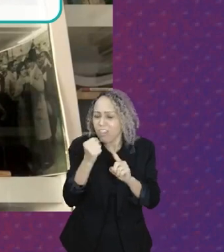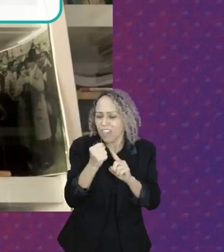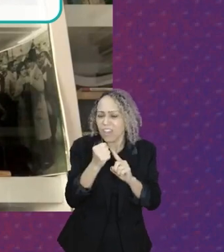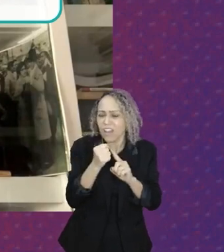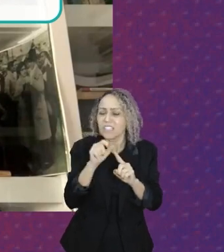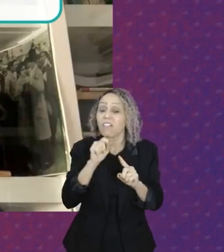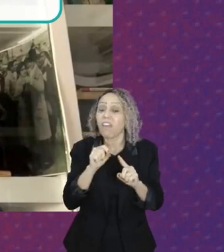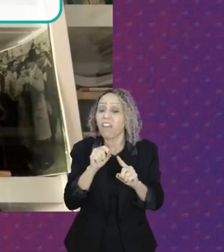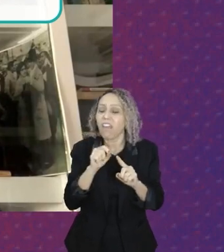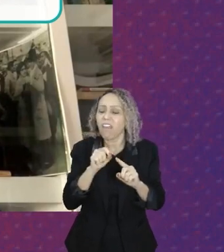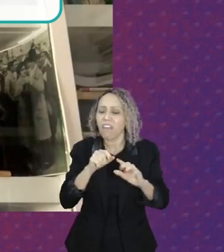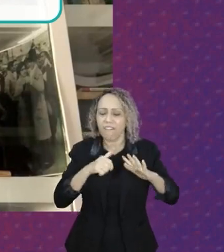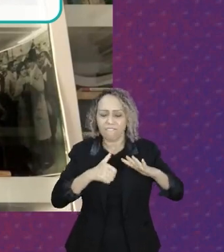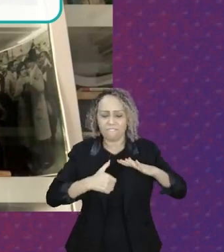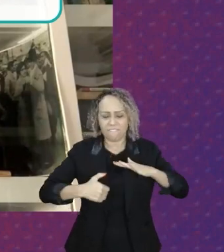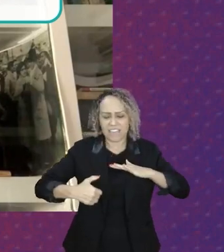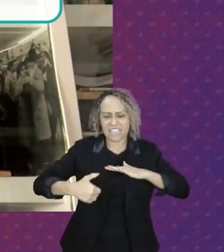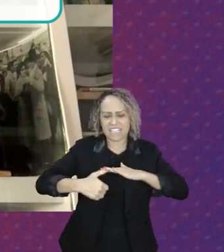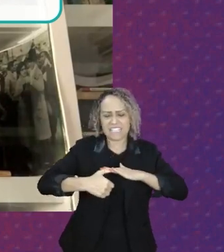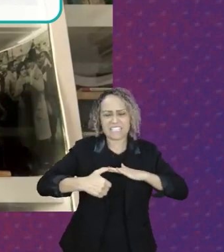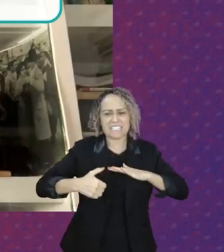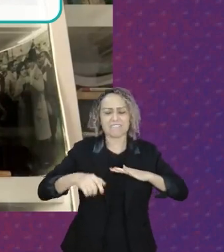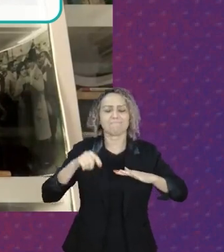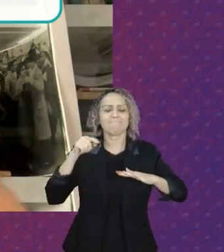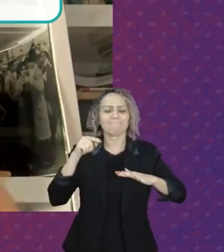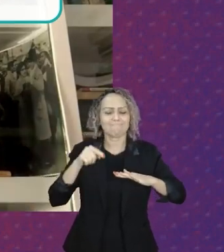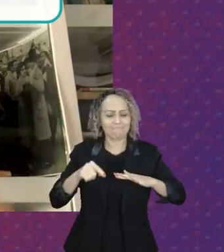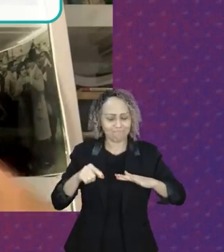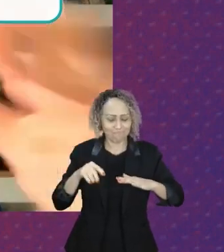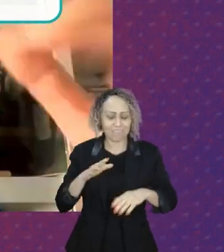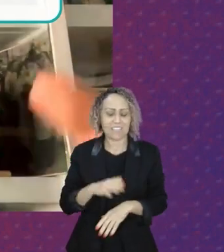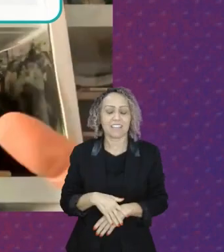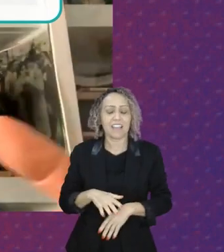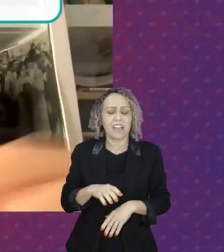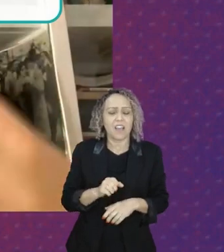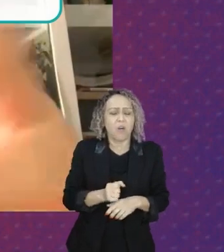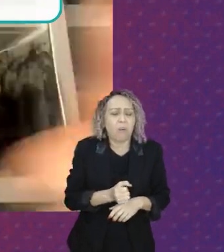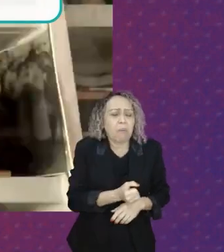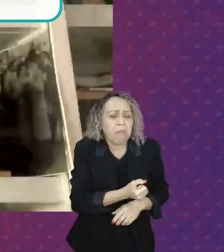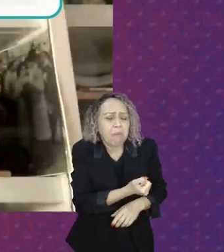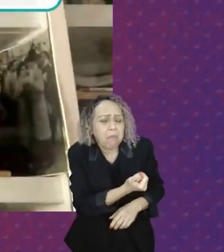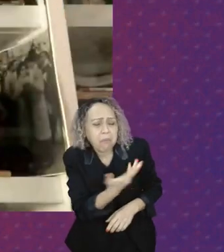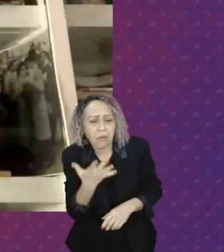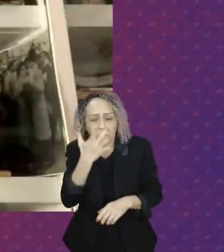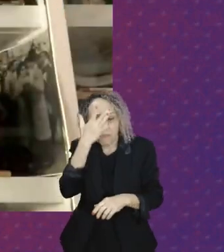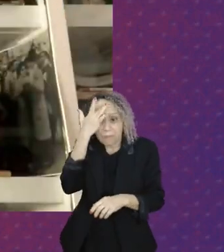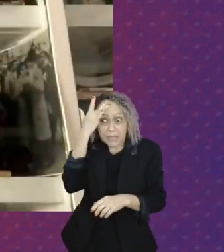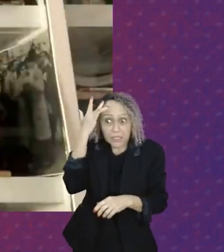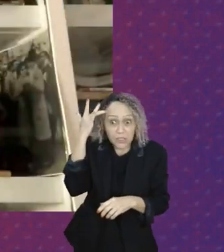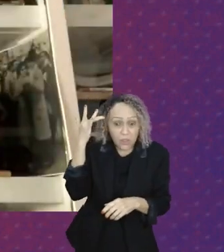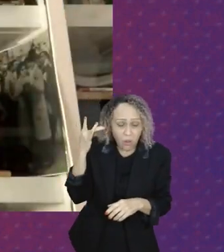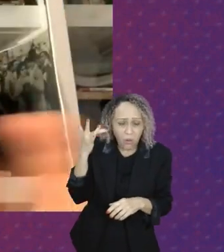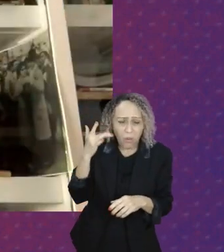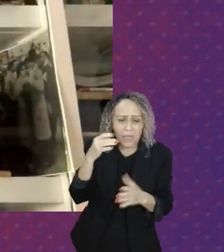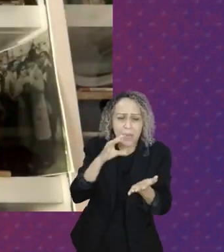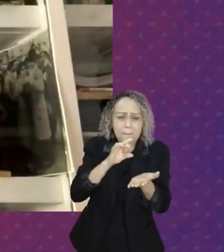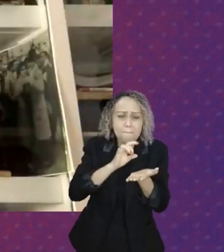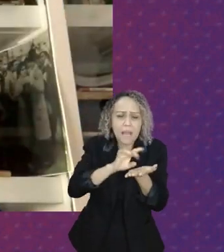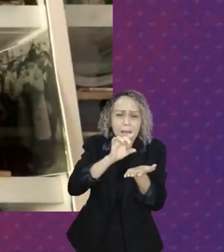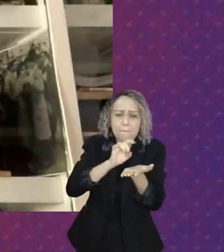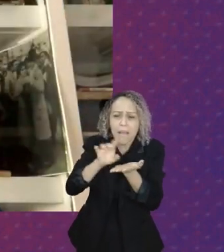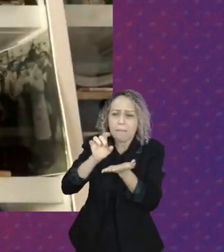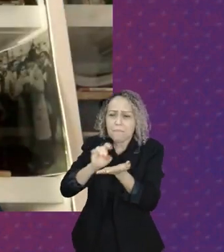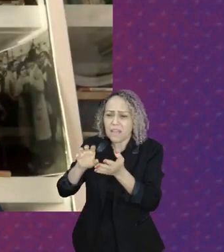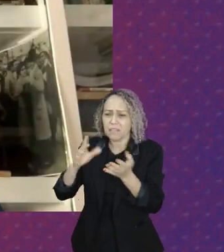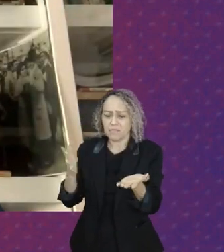A quantidade de gente que nós vemos repetir na sociedade, no cotidiano das nossas vidas, frases